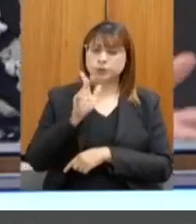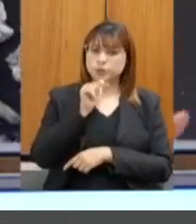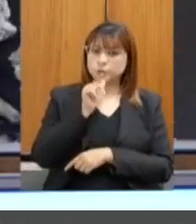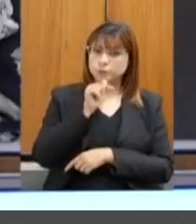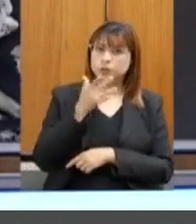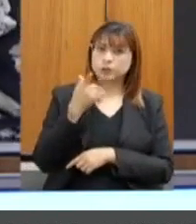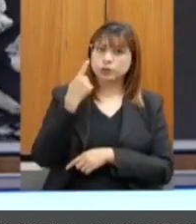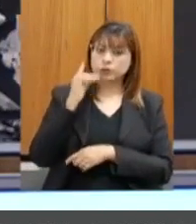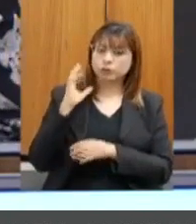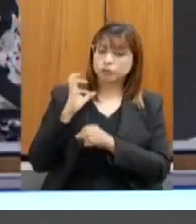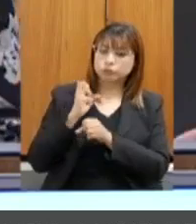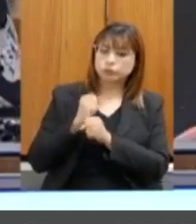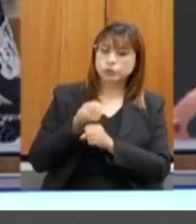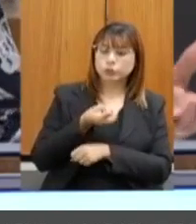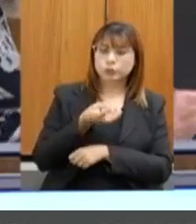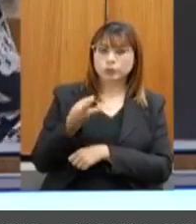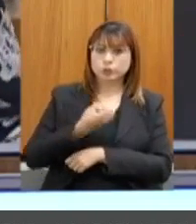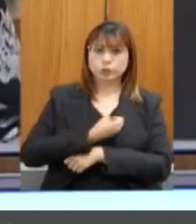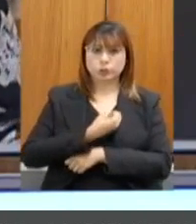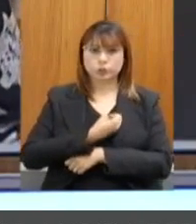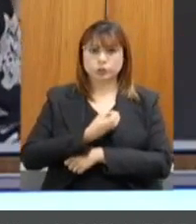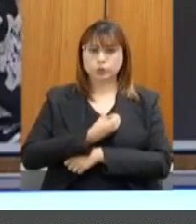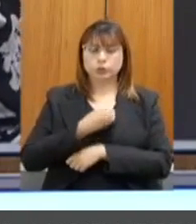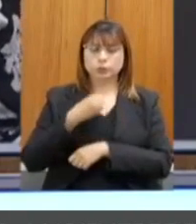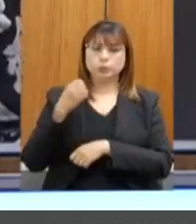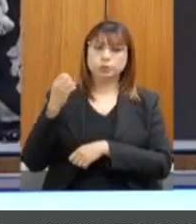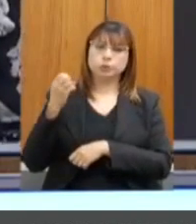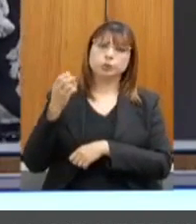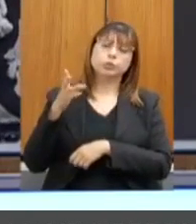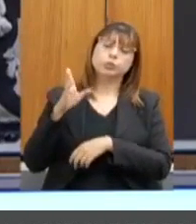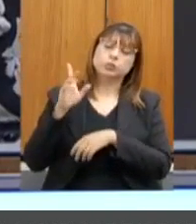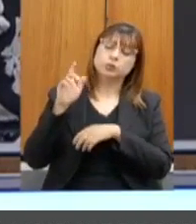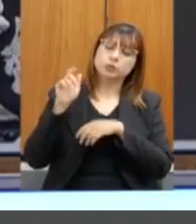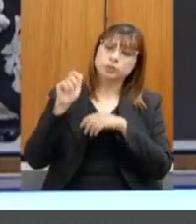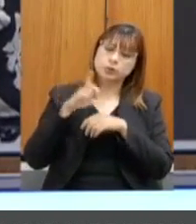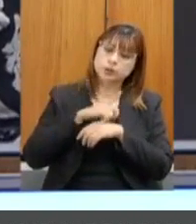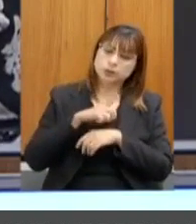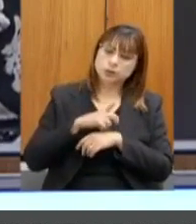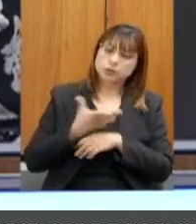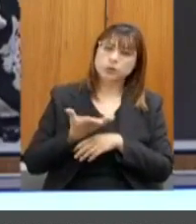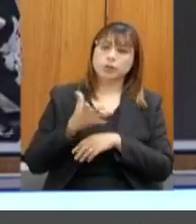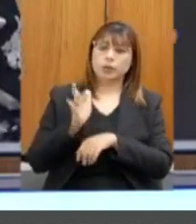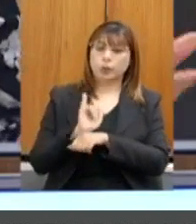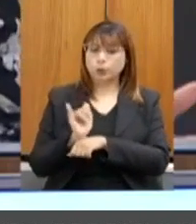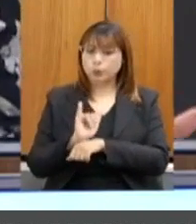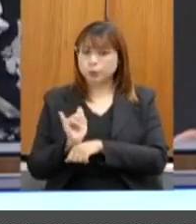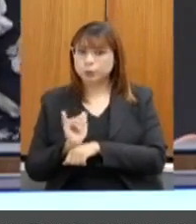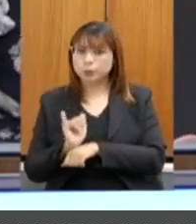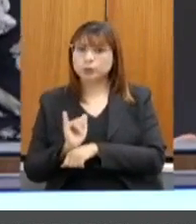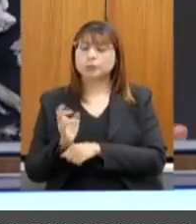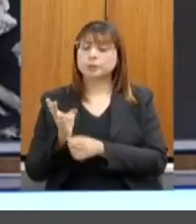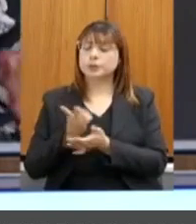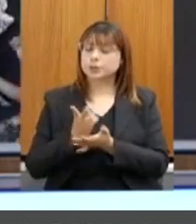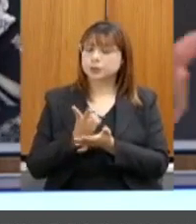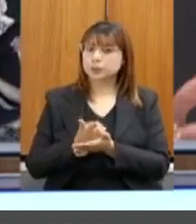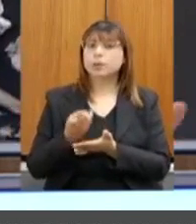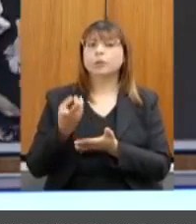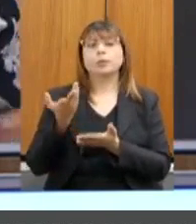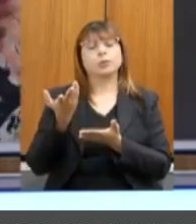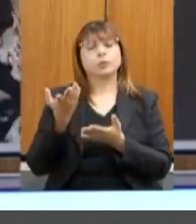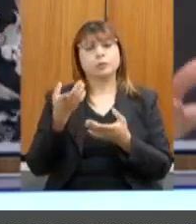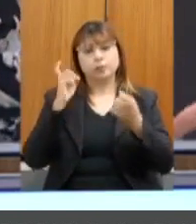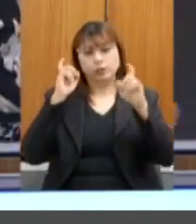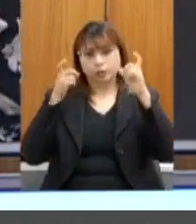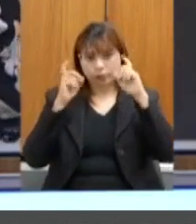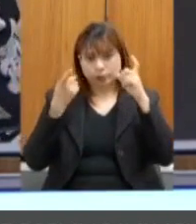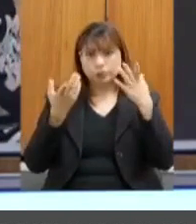alguns números de visualizações inscritos nos nossos canais do YouTube. Todas as reuniões foram transmitidas